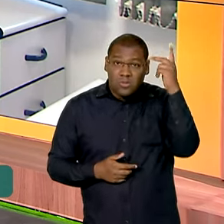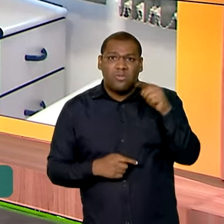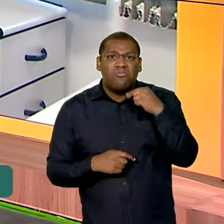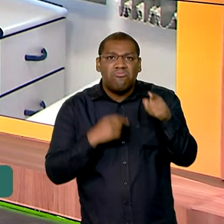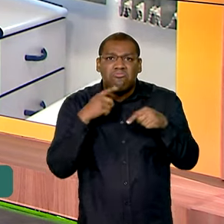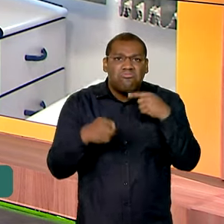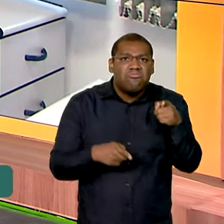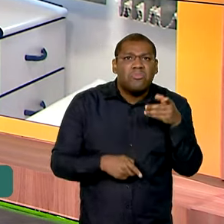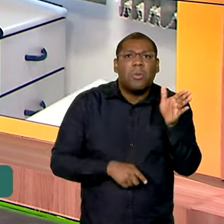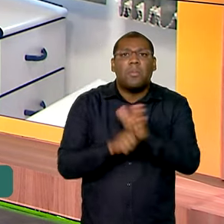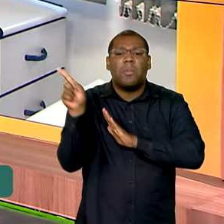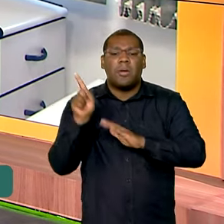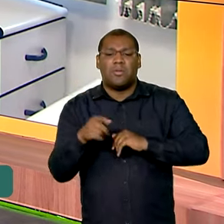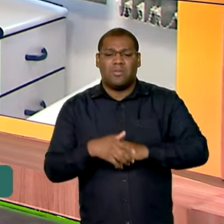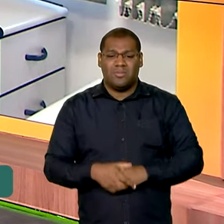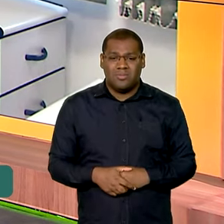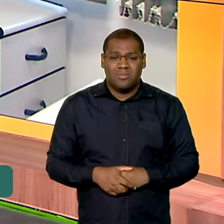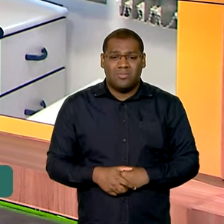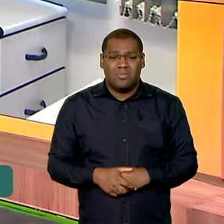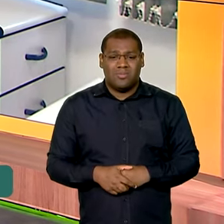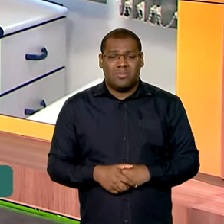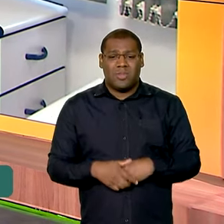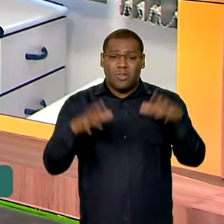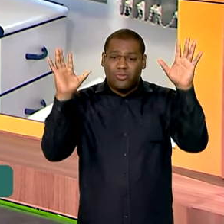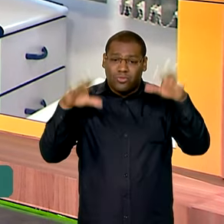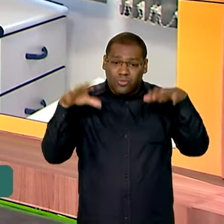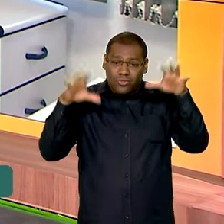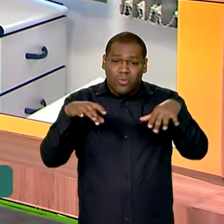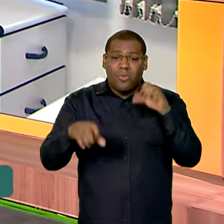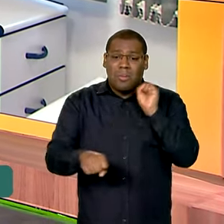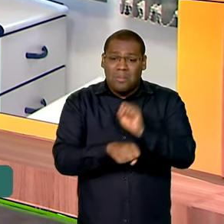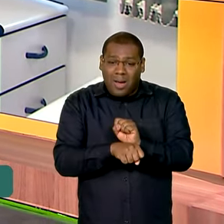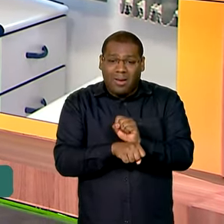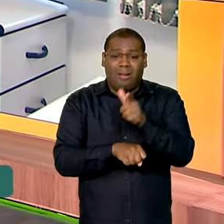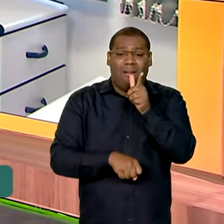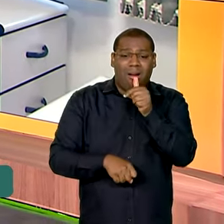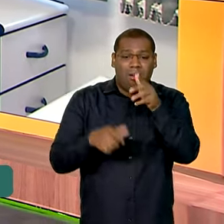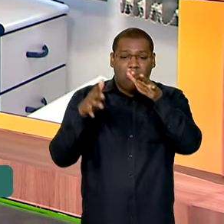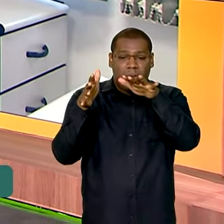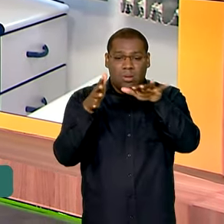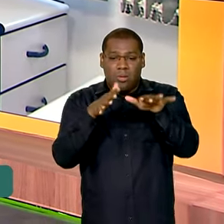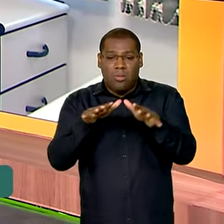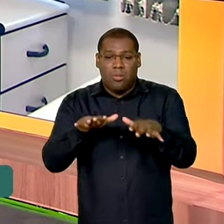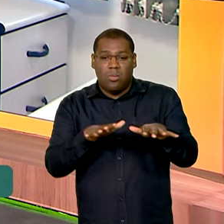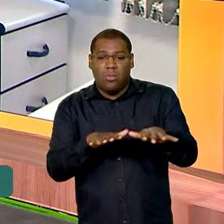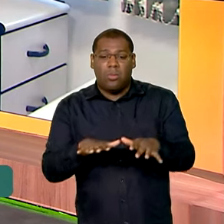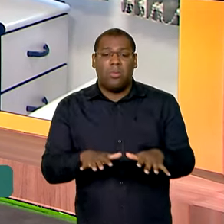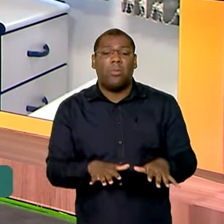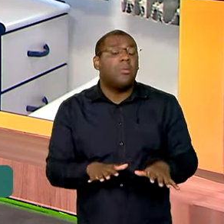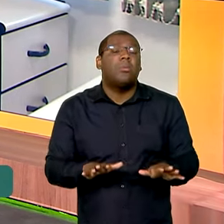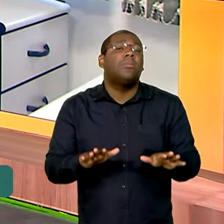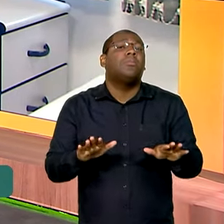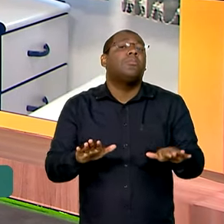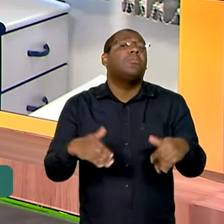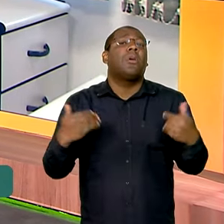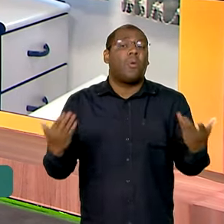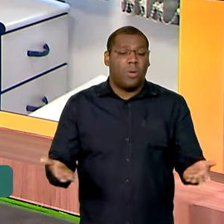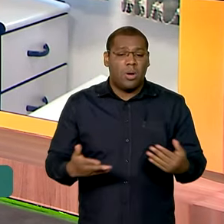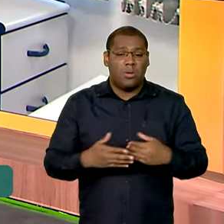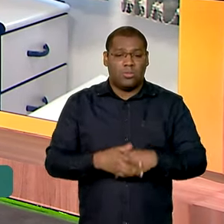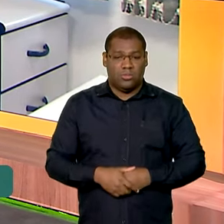mundo é quando a água vai baixar. Essas análises do Serviço Geológico do Brasil